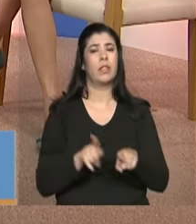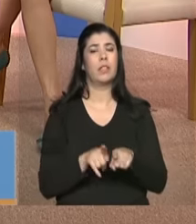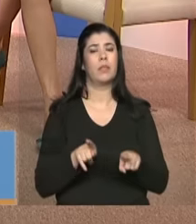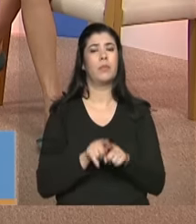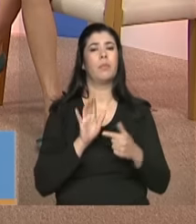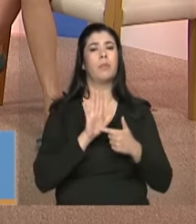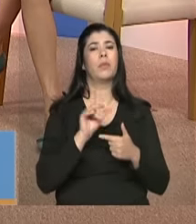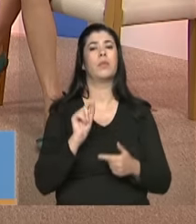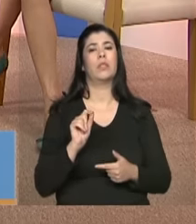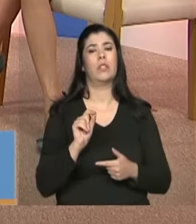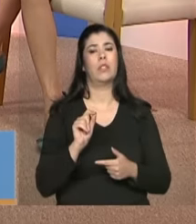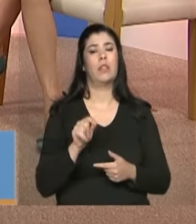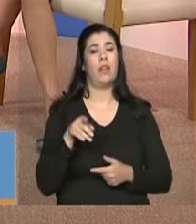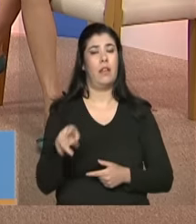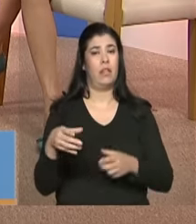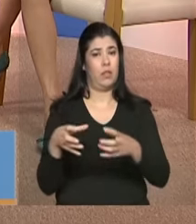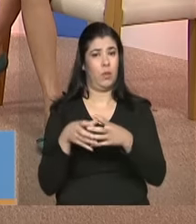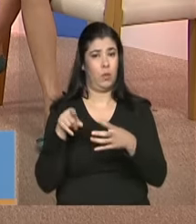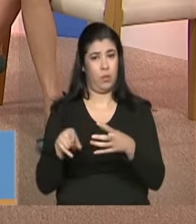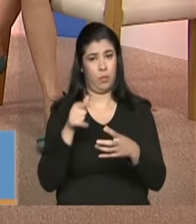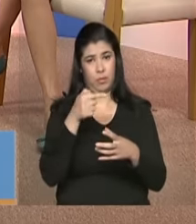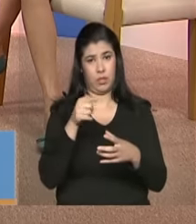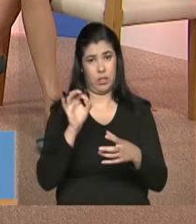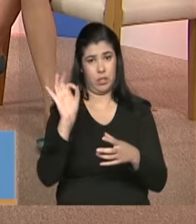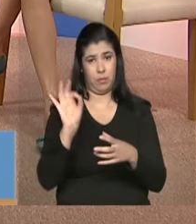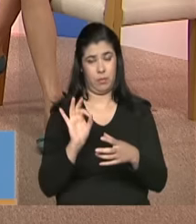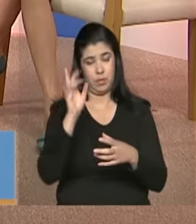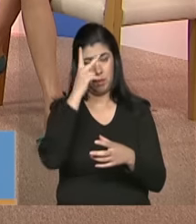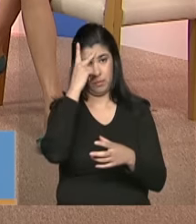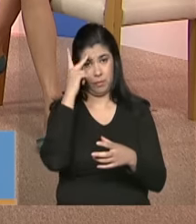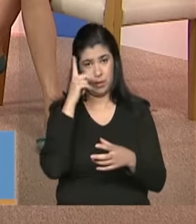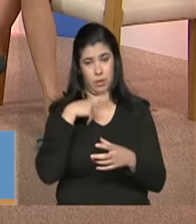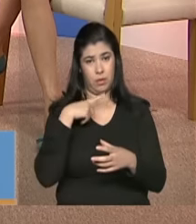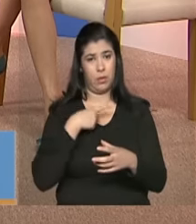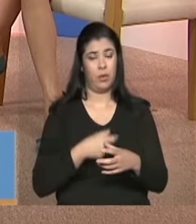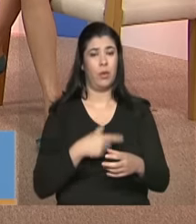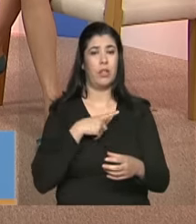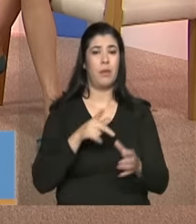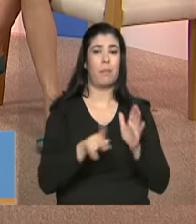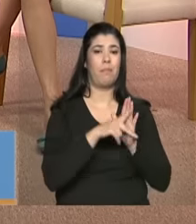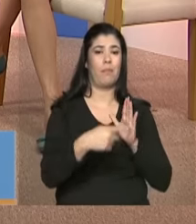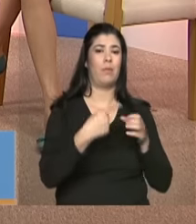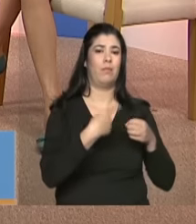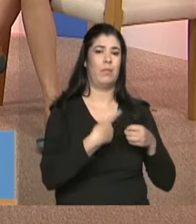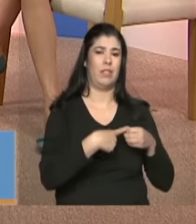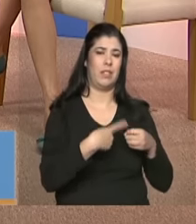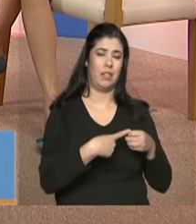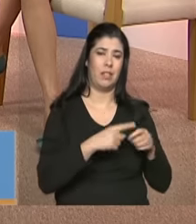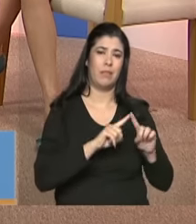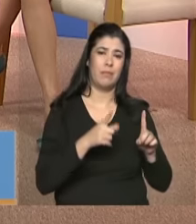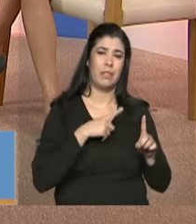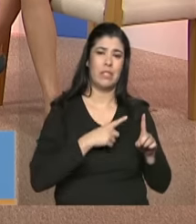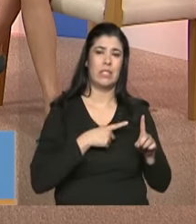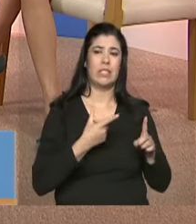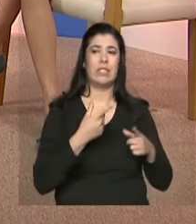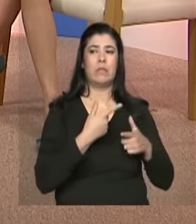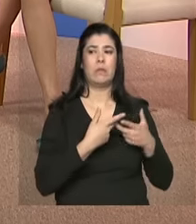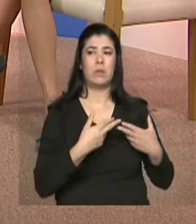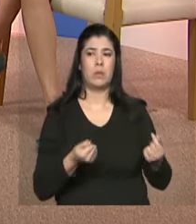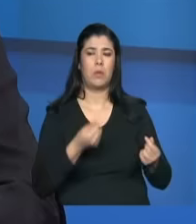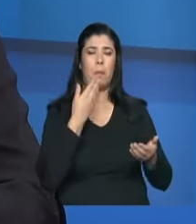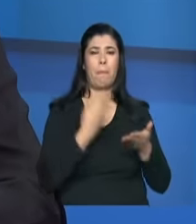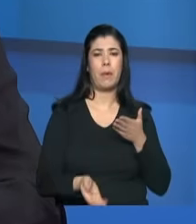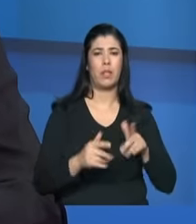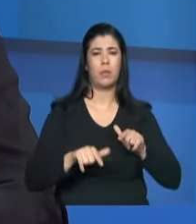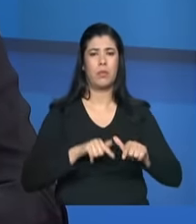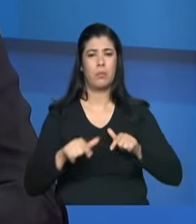que elas são 70% delas são residentes daquela cidade e que passaram por alguma situação de violação de direitos ou perderam